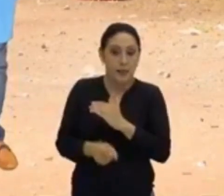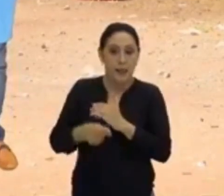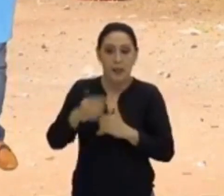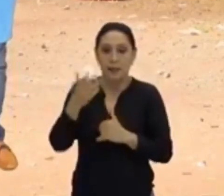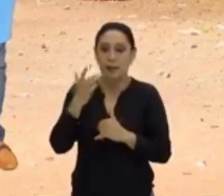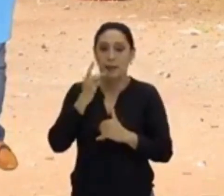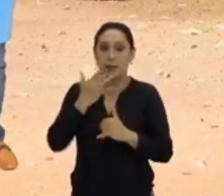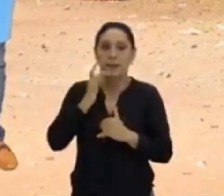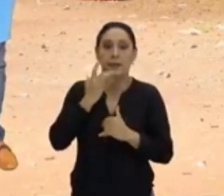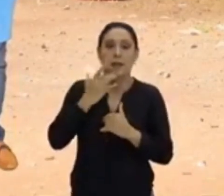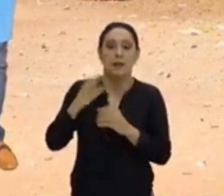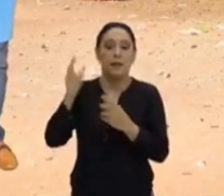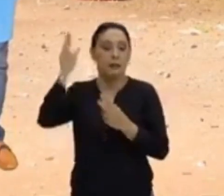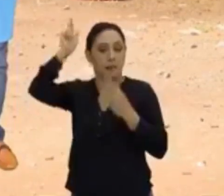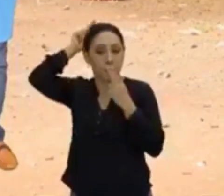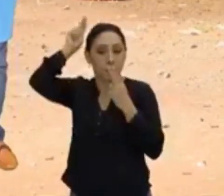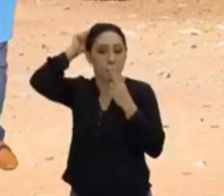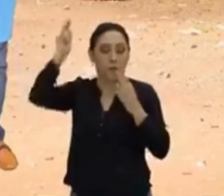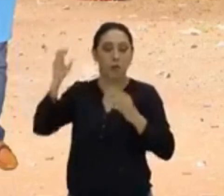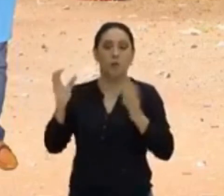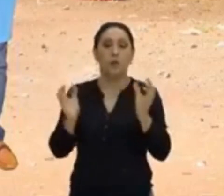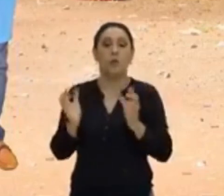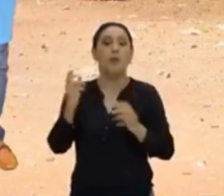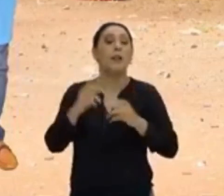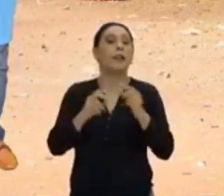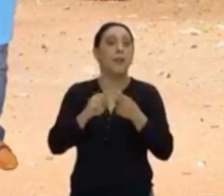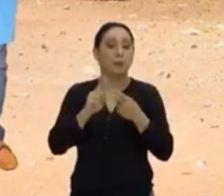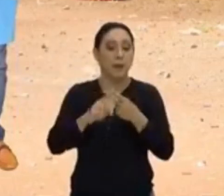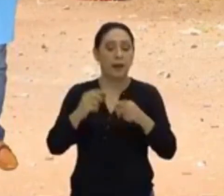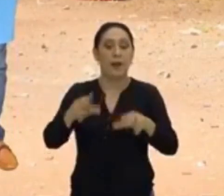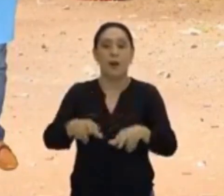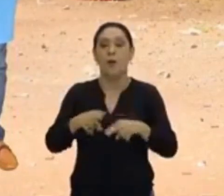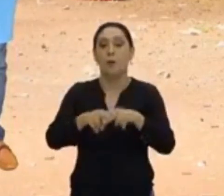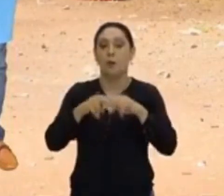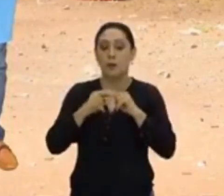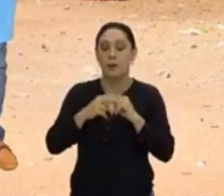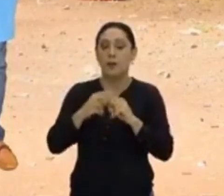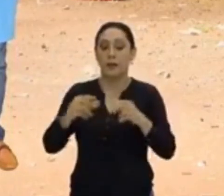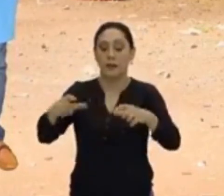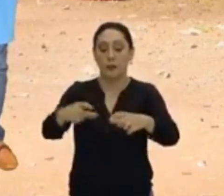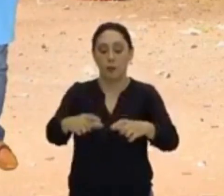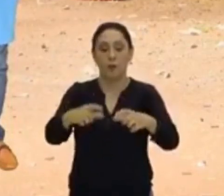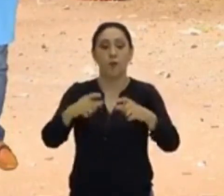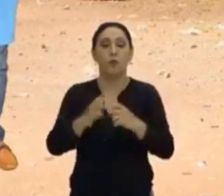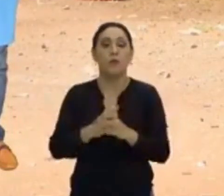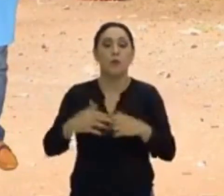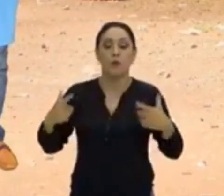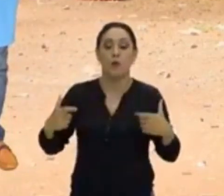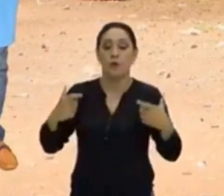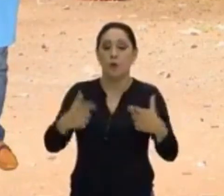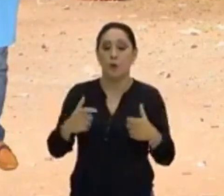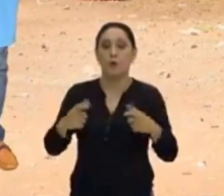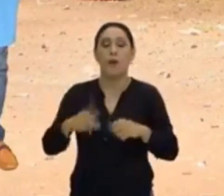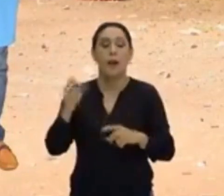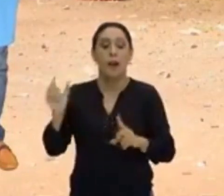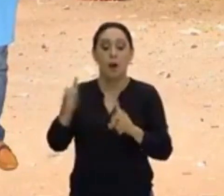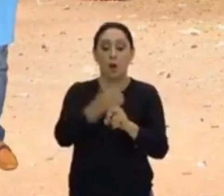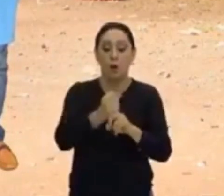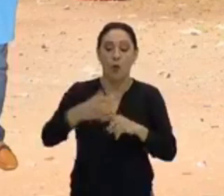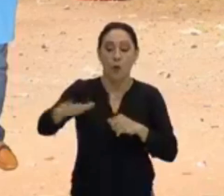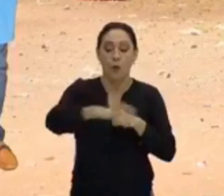podemos ter um conflito com uma motivação territorial, onde o objeto de disputa é justamente a posse do